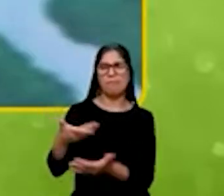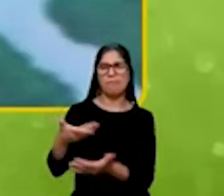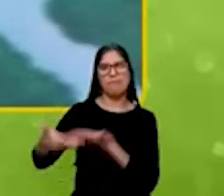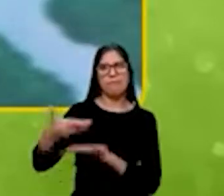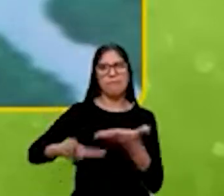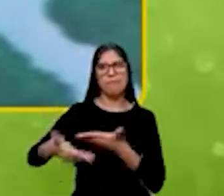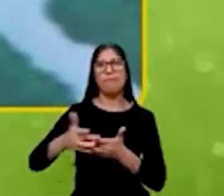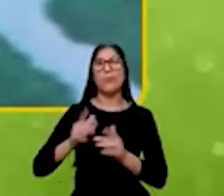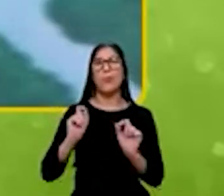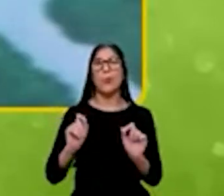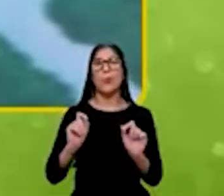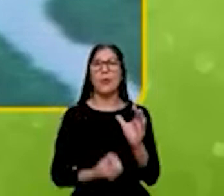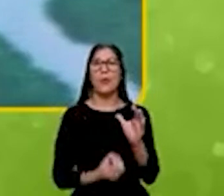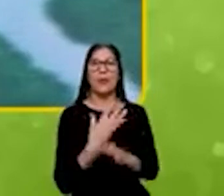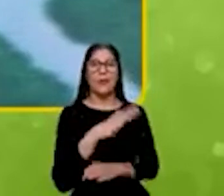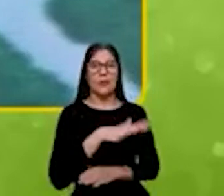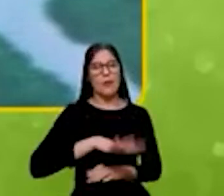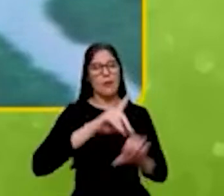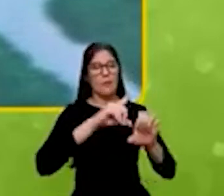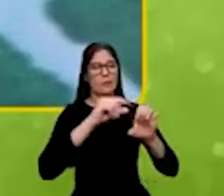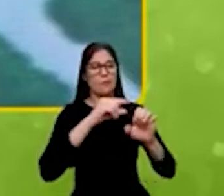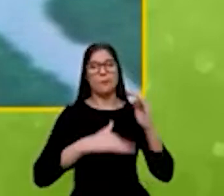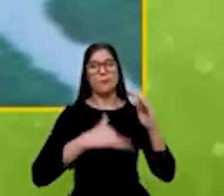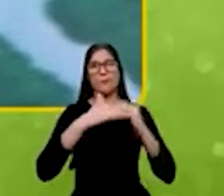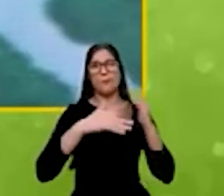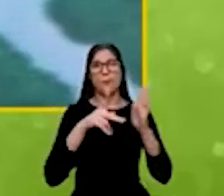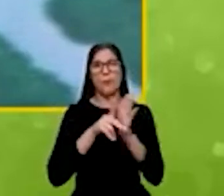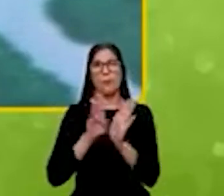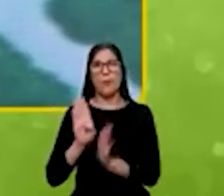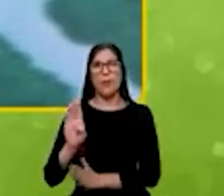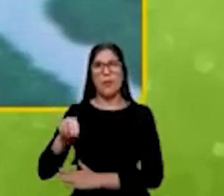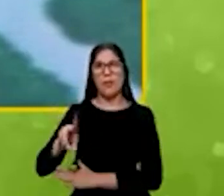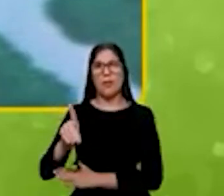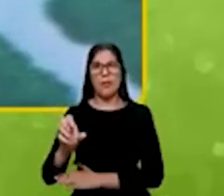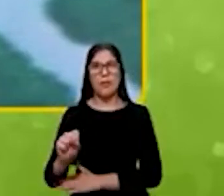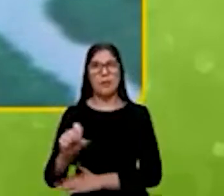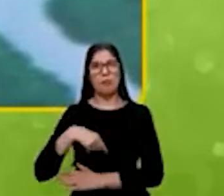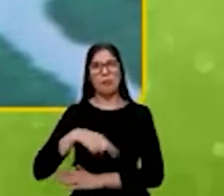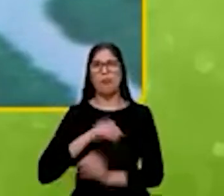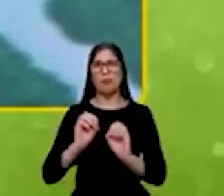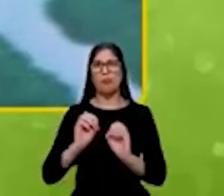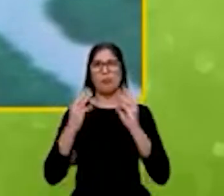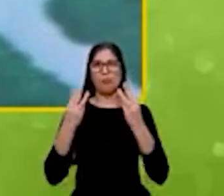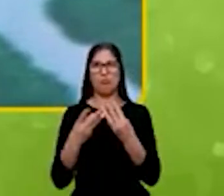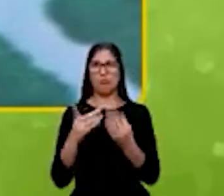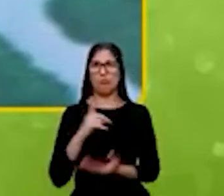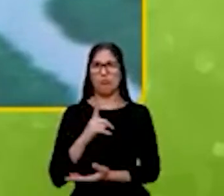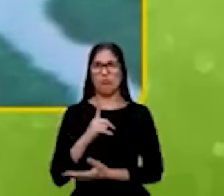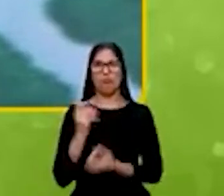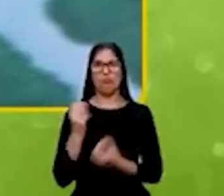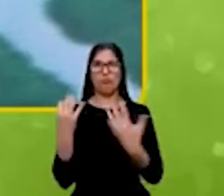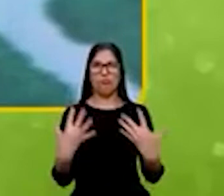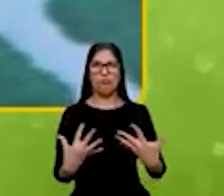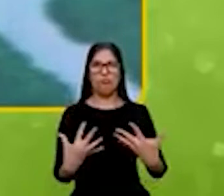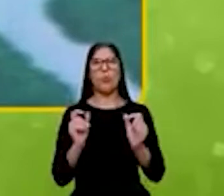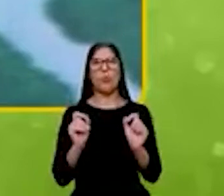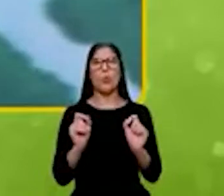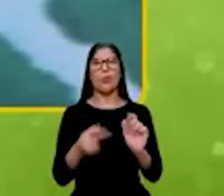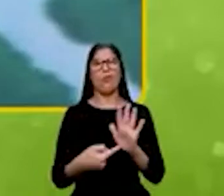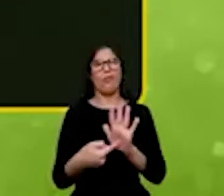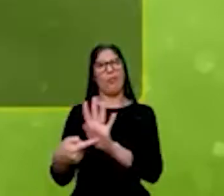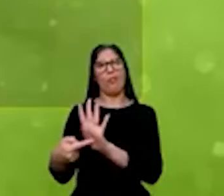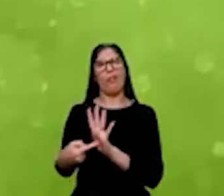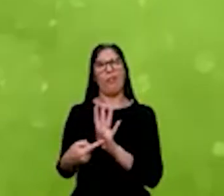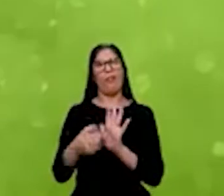desenvolvimento e empreendedorismo do BNDES. A gente reservou alguns slides que, enfim, dão um pouco mais de